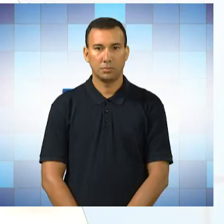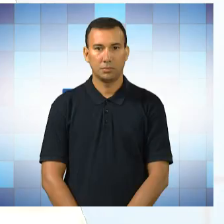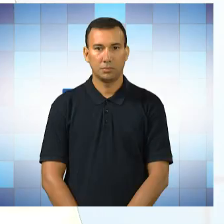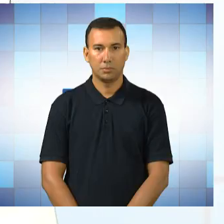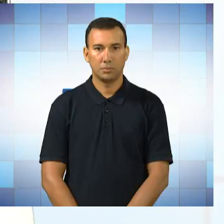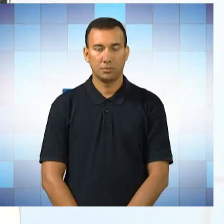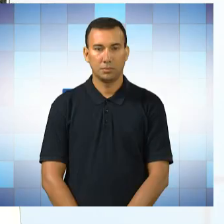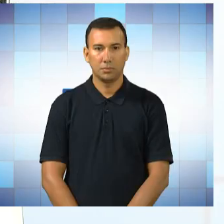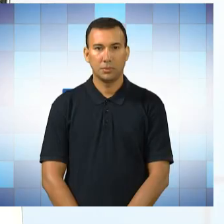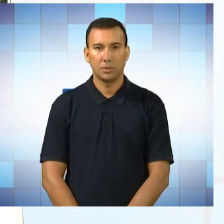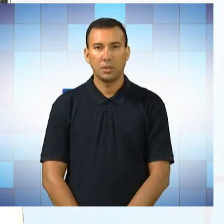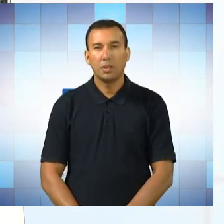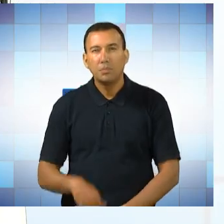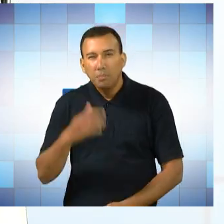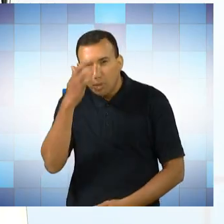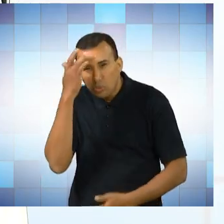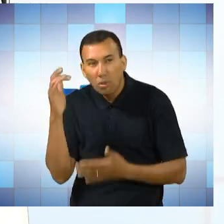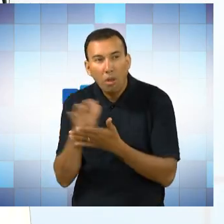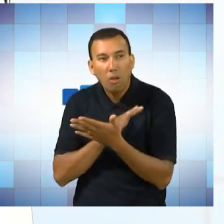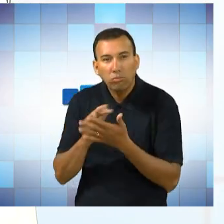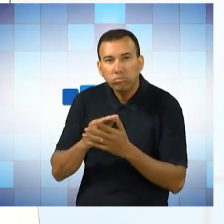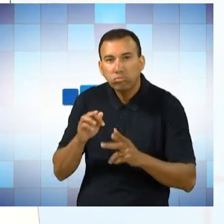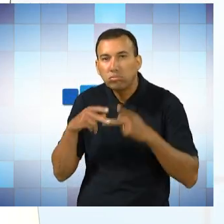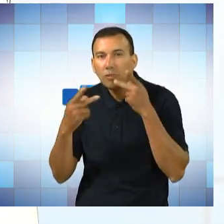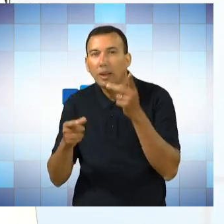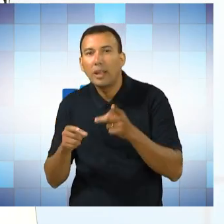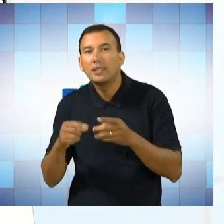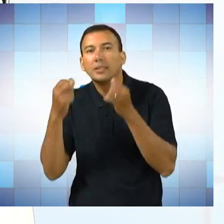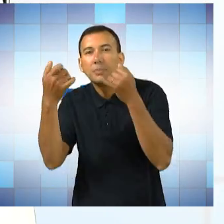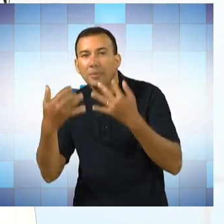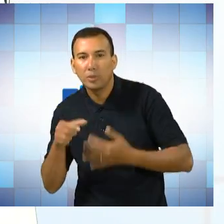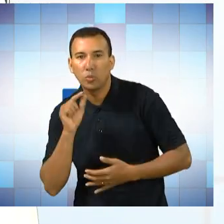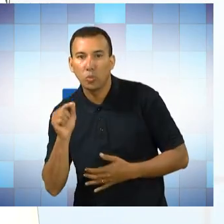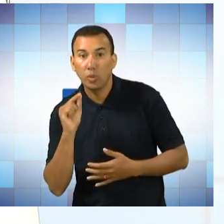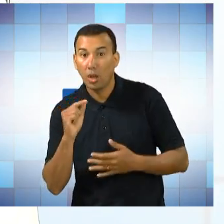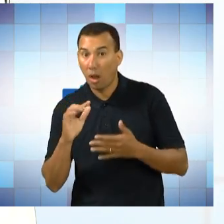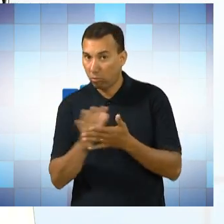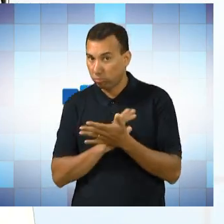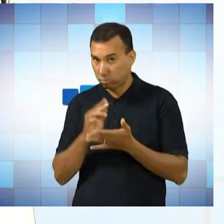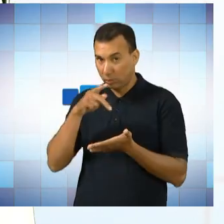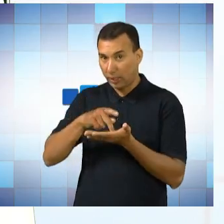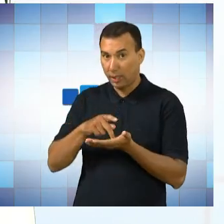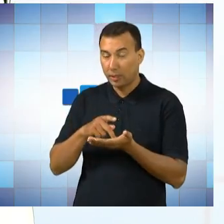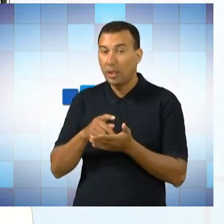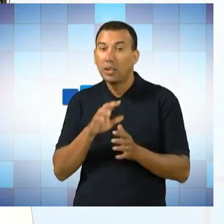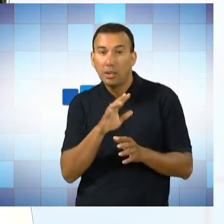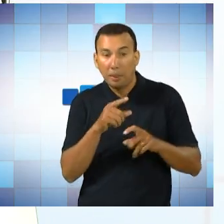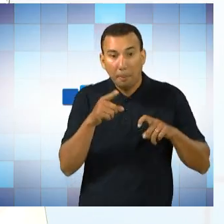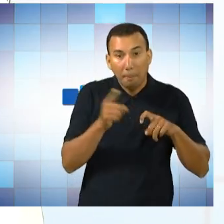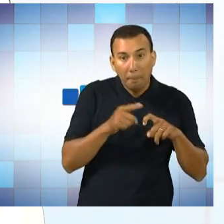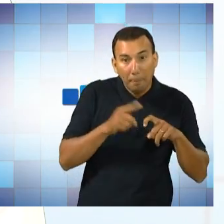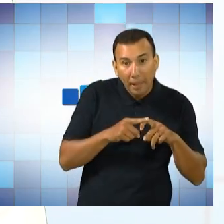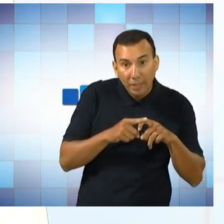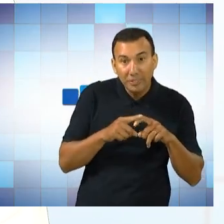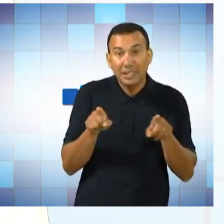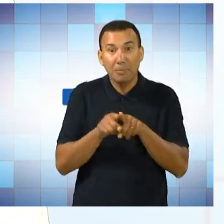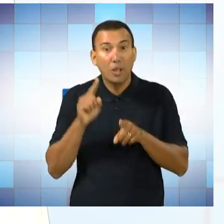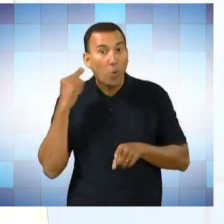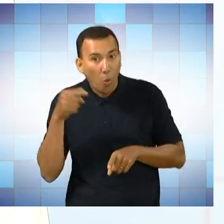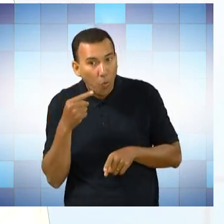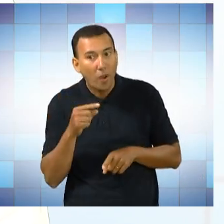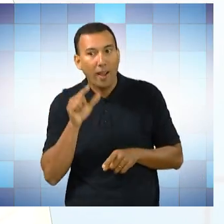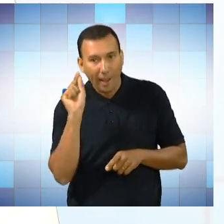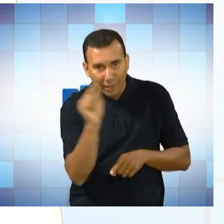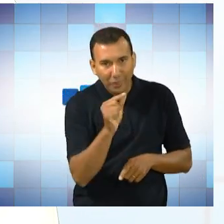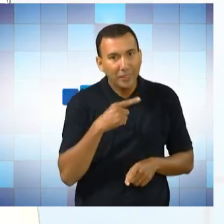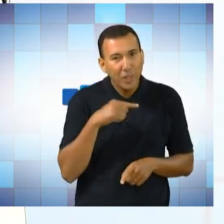Um ditado popular nos aponta para a seguinte realidade, de médico e louco todos nós temos